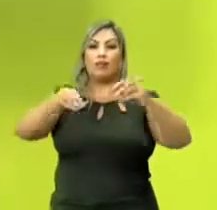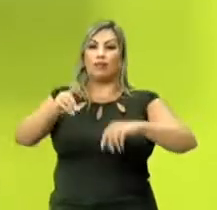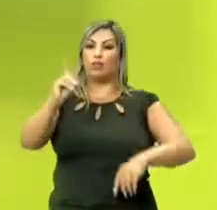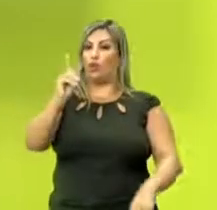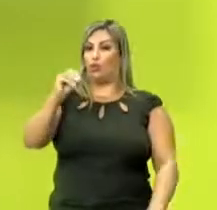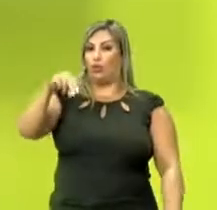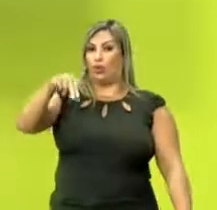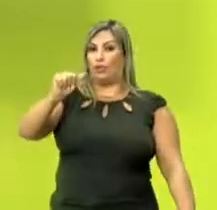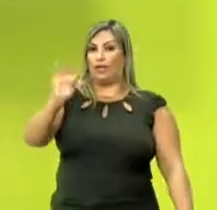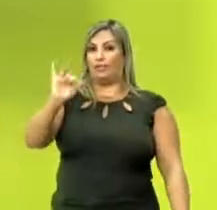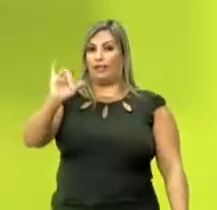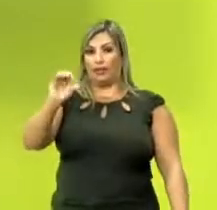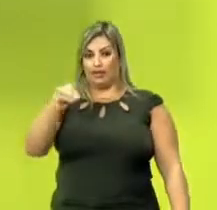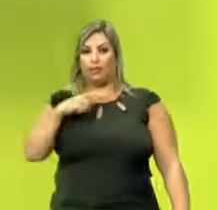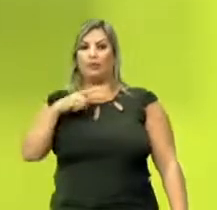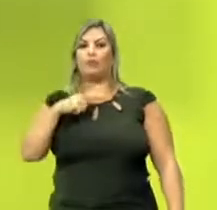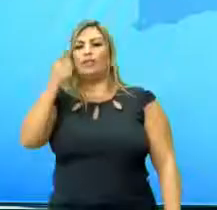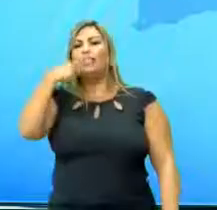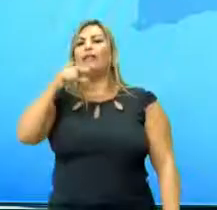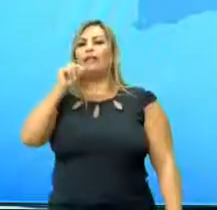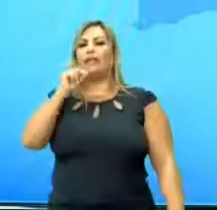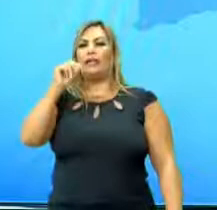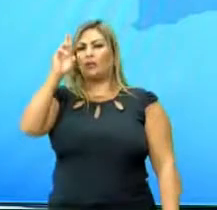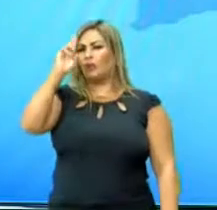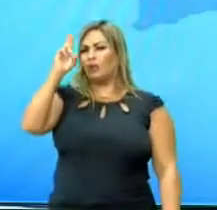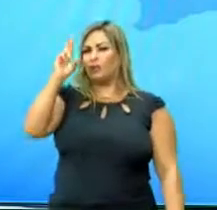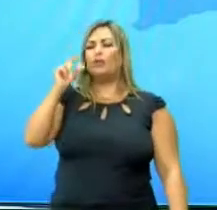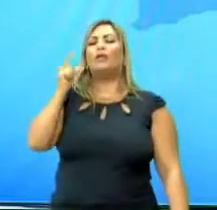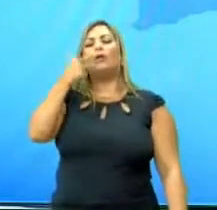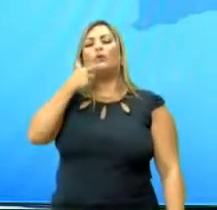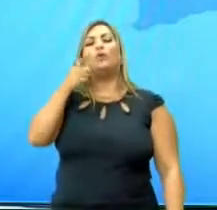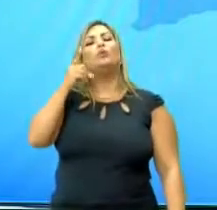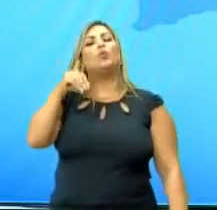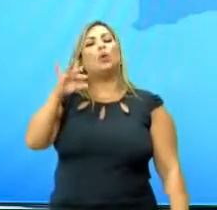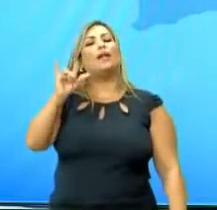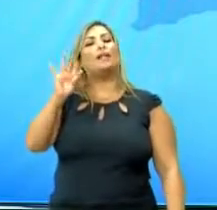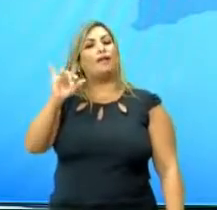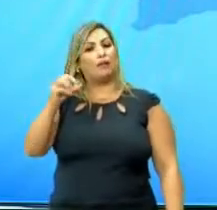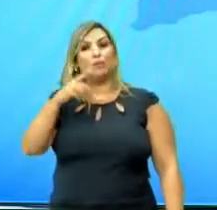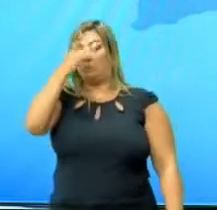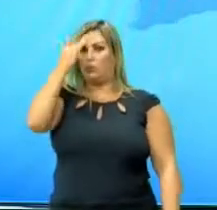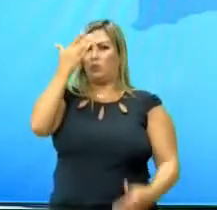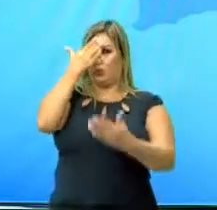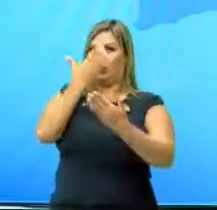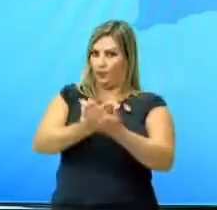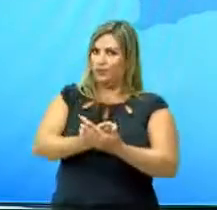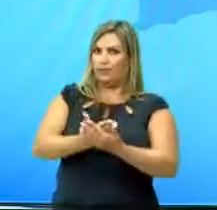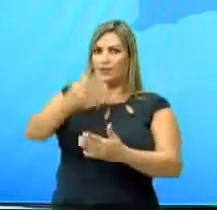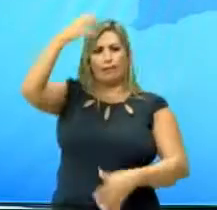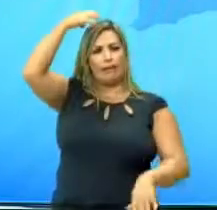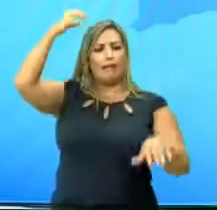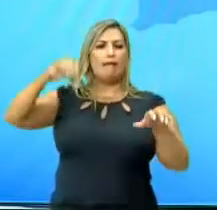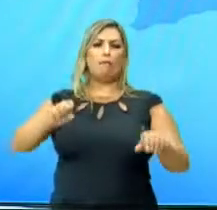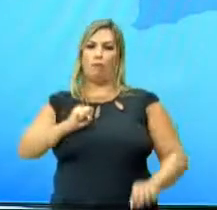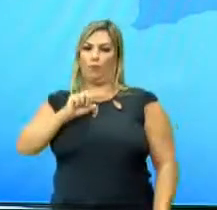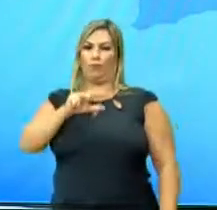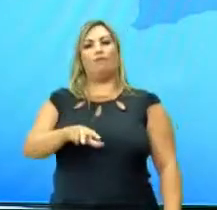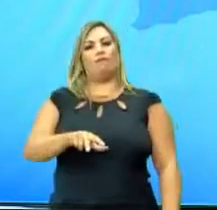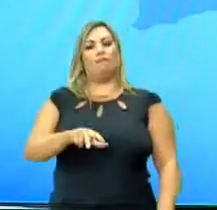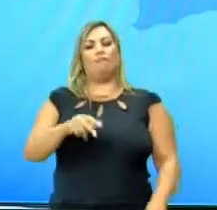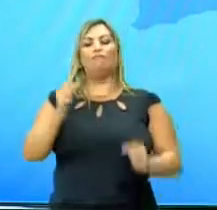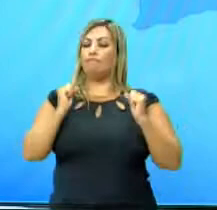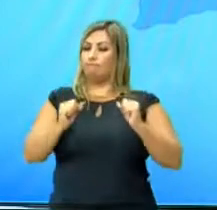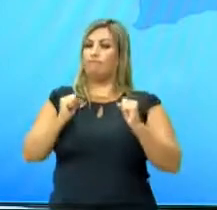donatários. Quem eram os donatários? Donatários eram pessoas de confiança do rei de Portugal. Então,